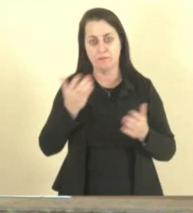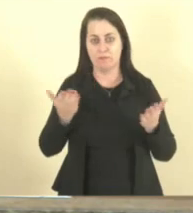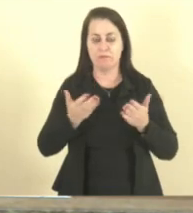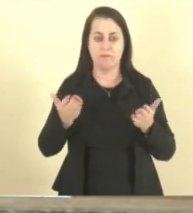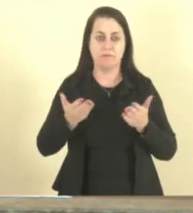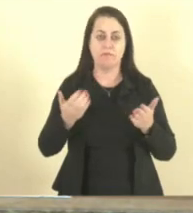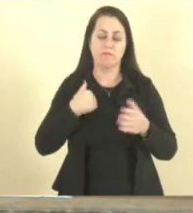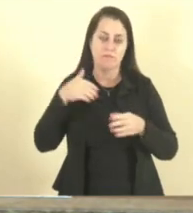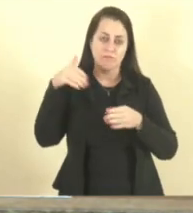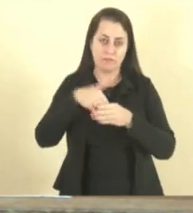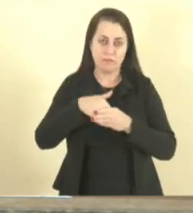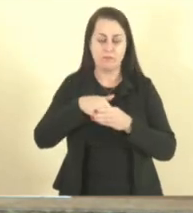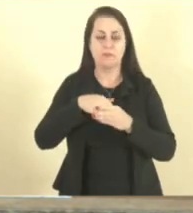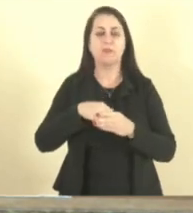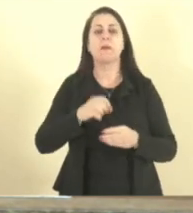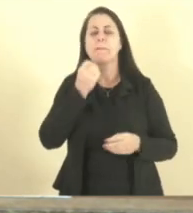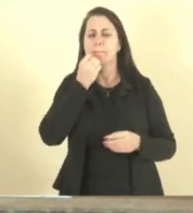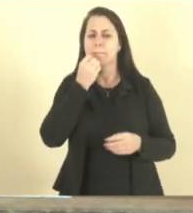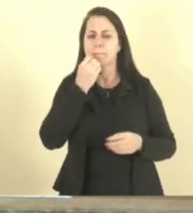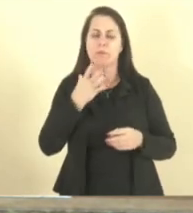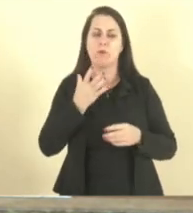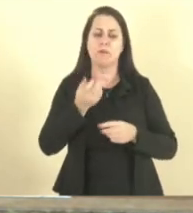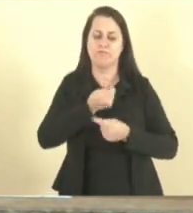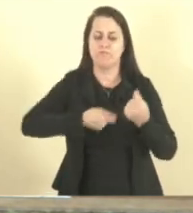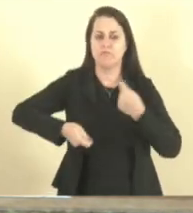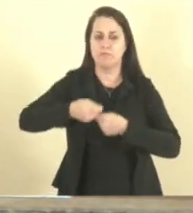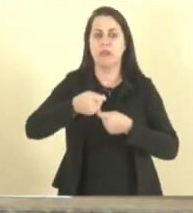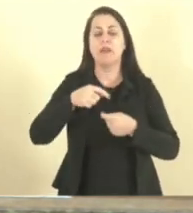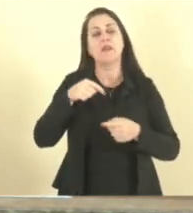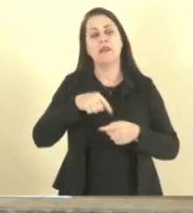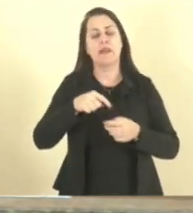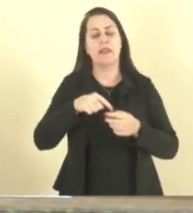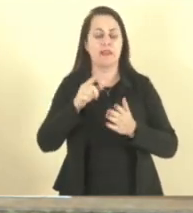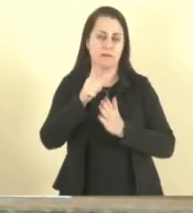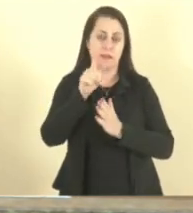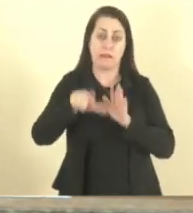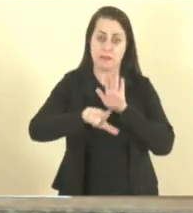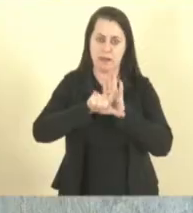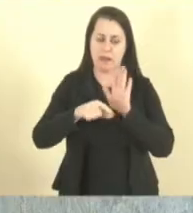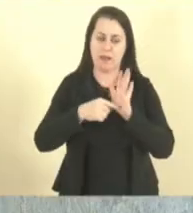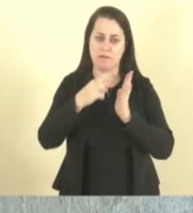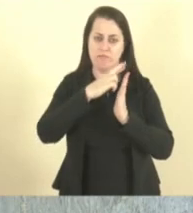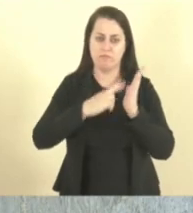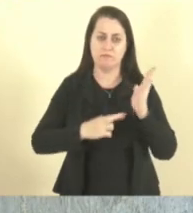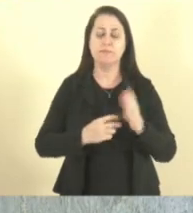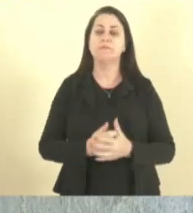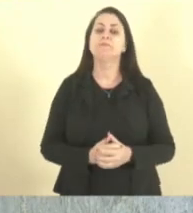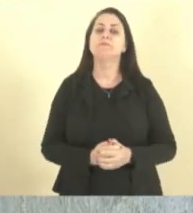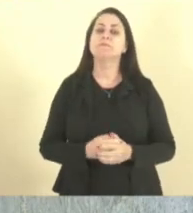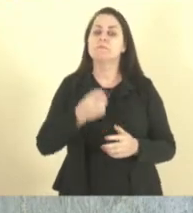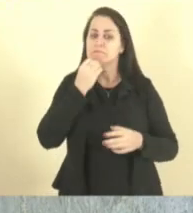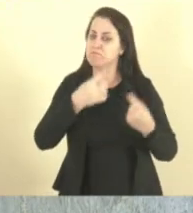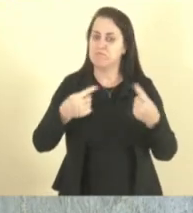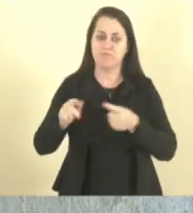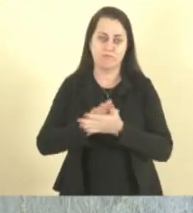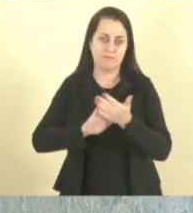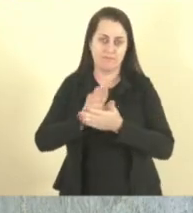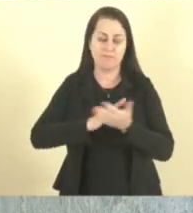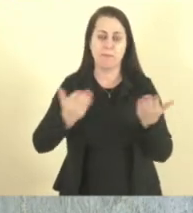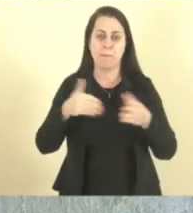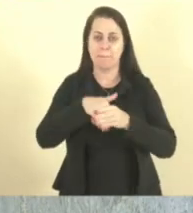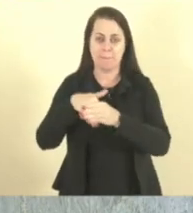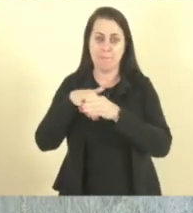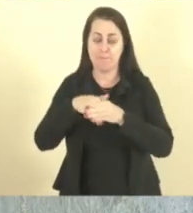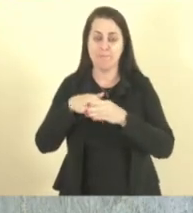presidente. É como voto, pela boa técnica legislativa e pela constitucionalidade do projeto. Ok, coloco a matéria de discussão. Não tendo que querer discutir a matéria, coloco a votação.